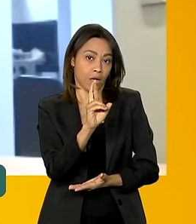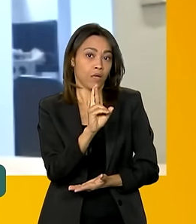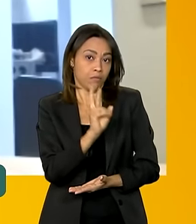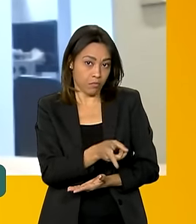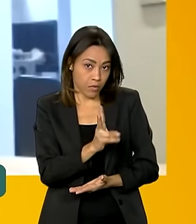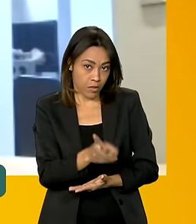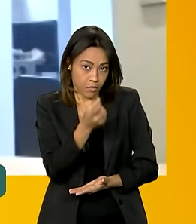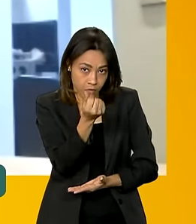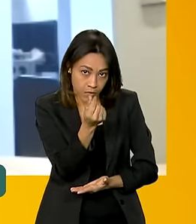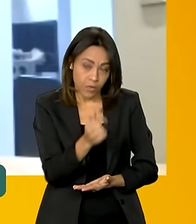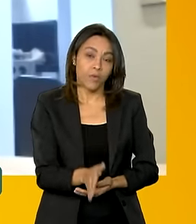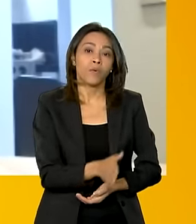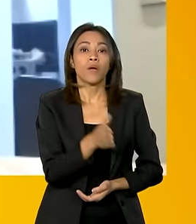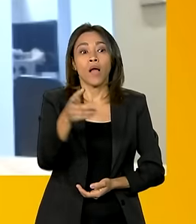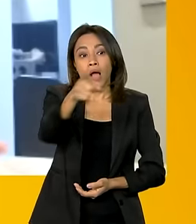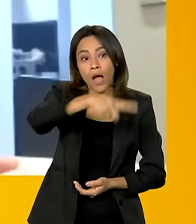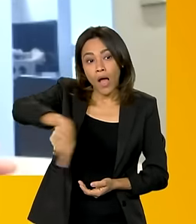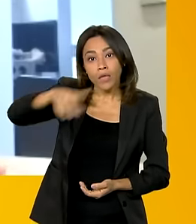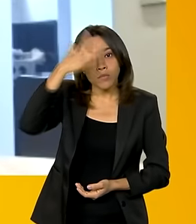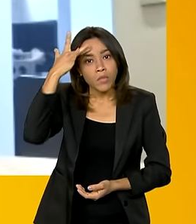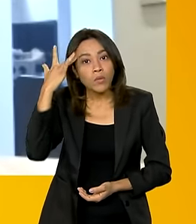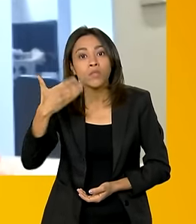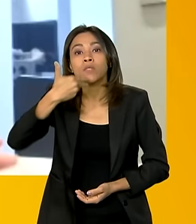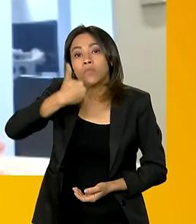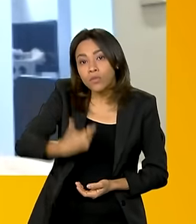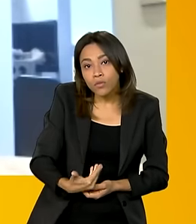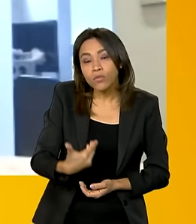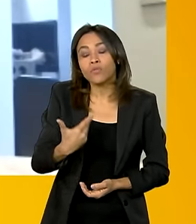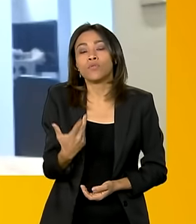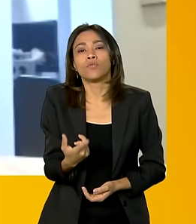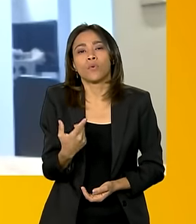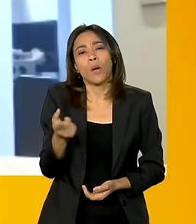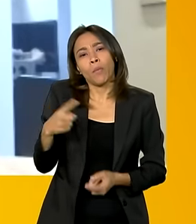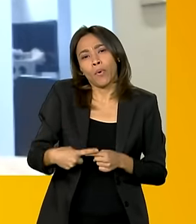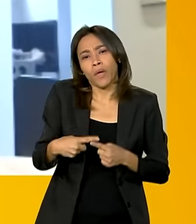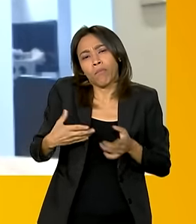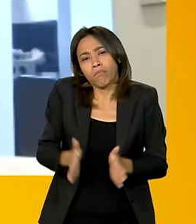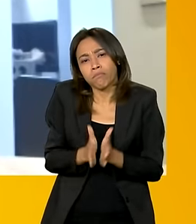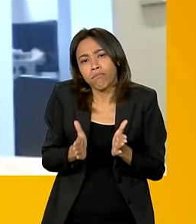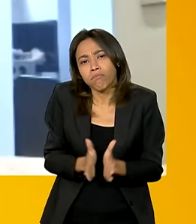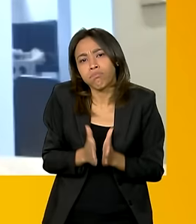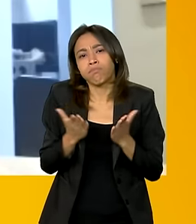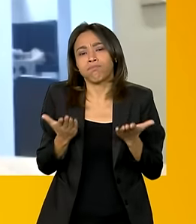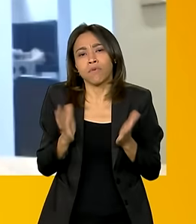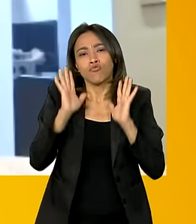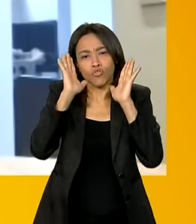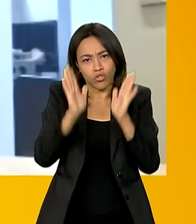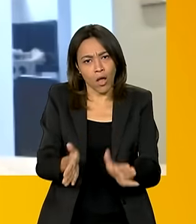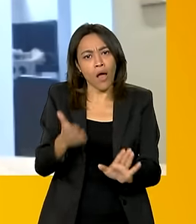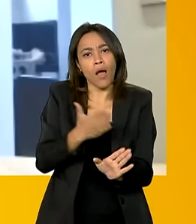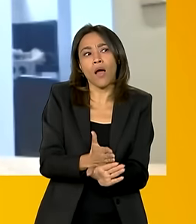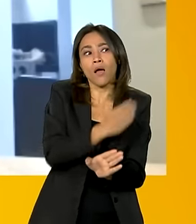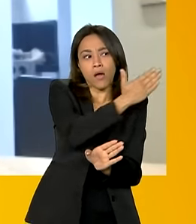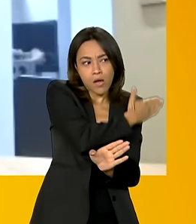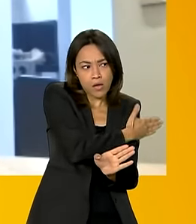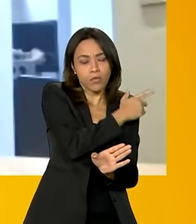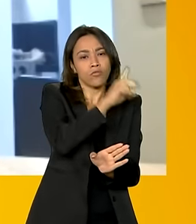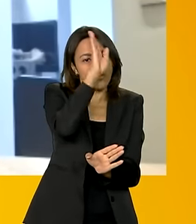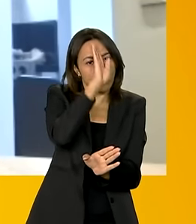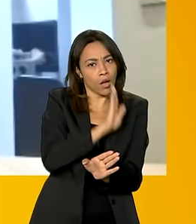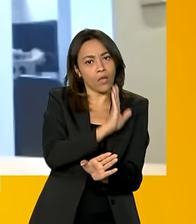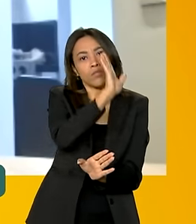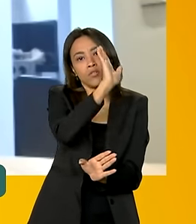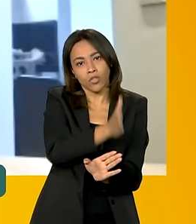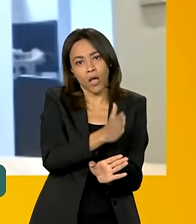Os participantes que solicitaram isenção por serem de baixa renda já tiveram esse resultado divulgado. E